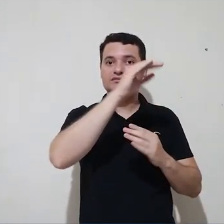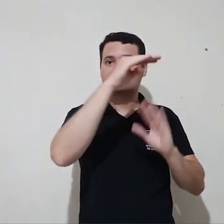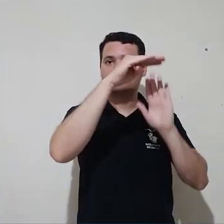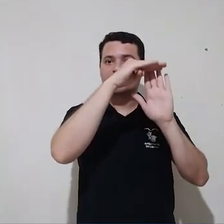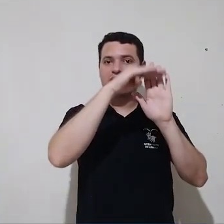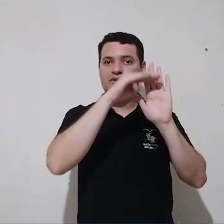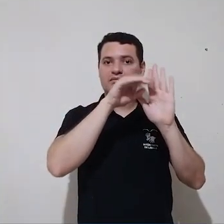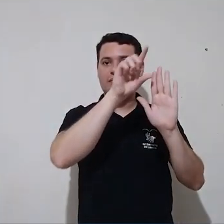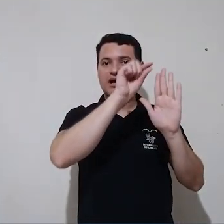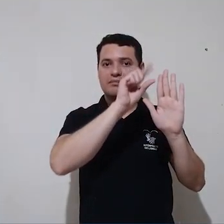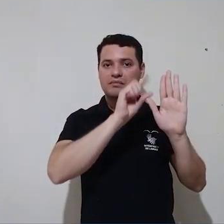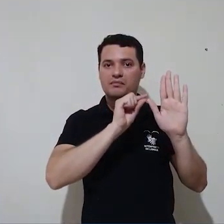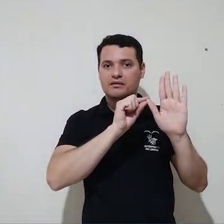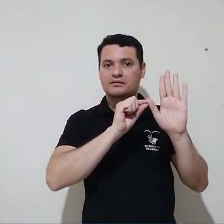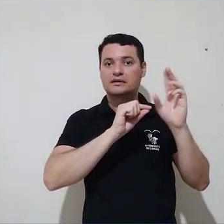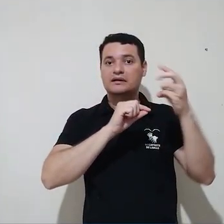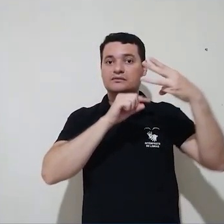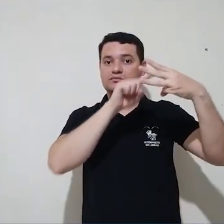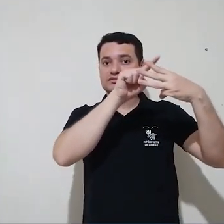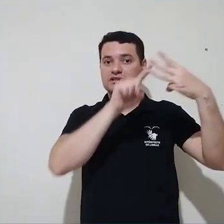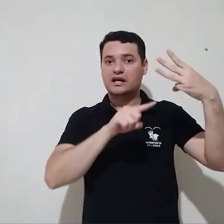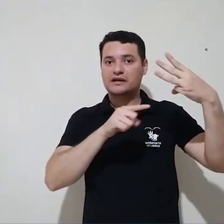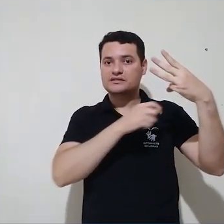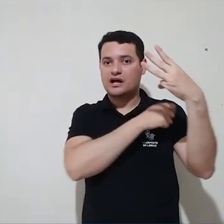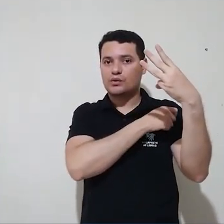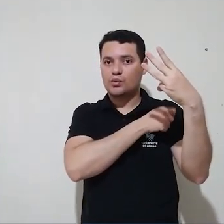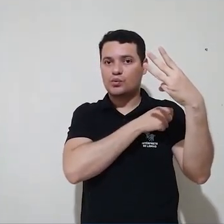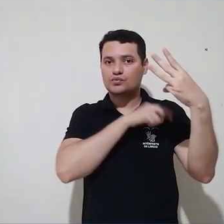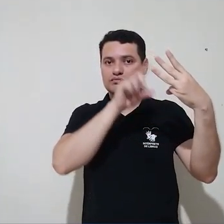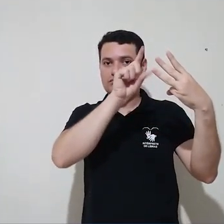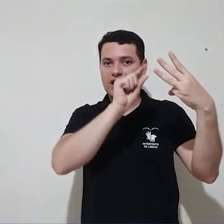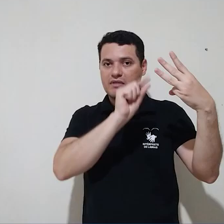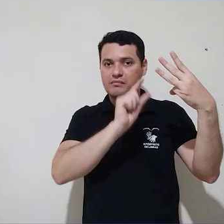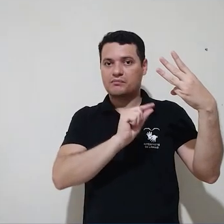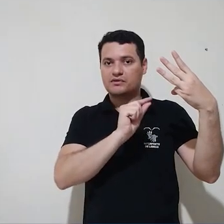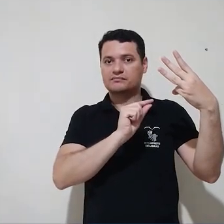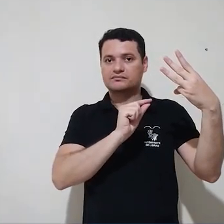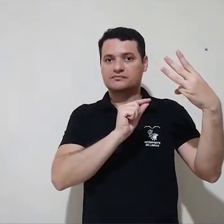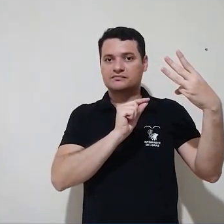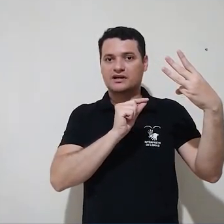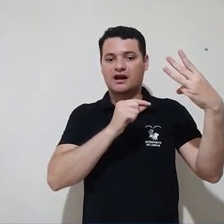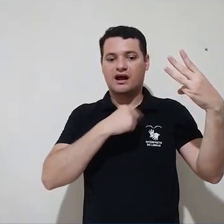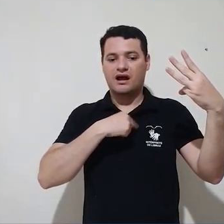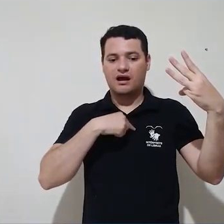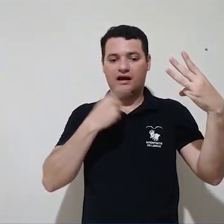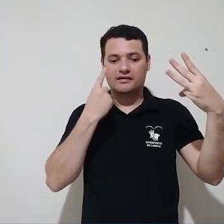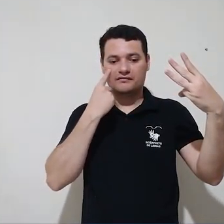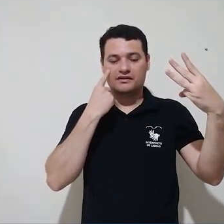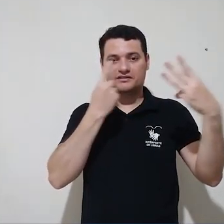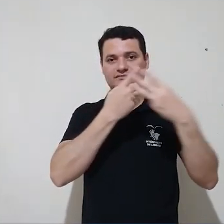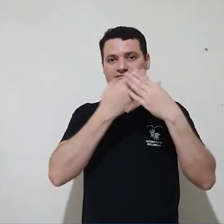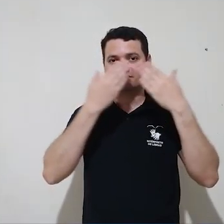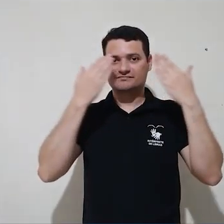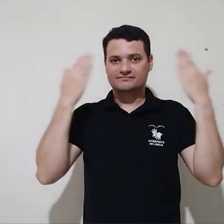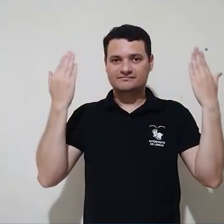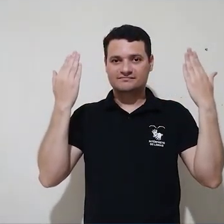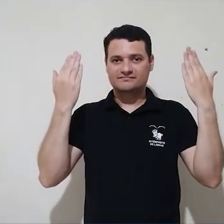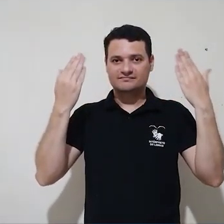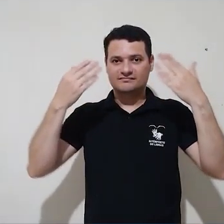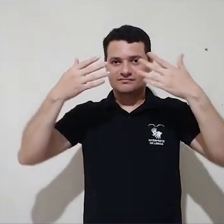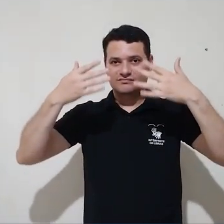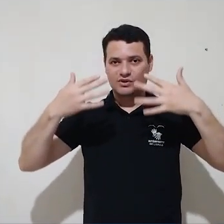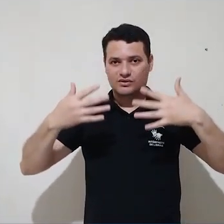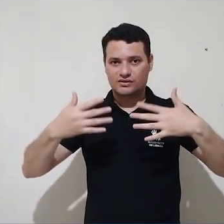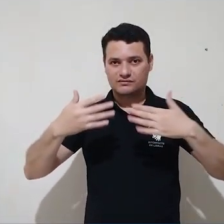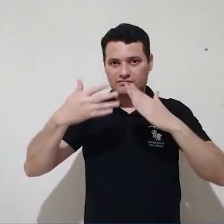sobre os usuários selecionados. Selecionamos, no caso, os três alunos e, com os usuários selecionados,